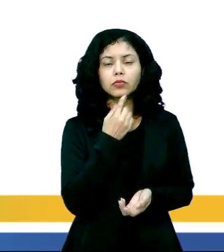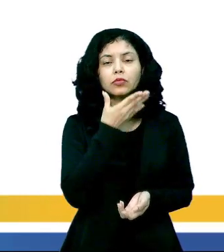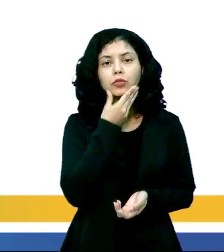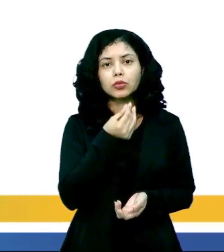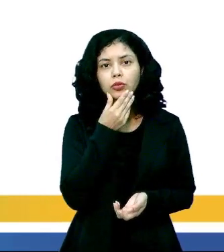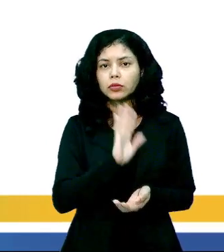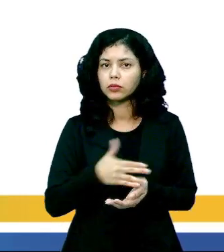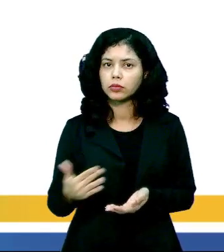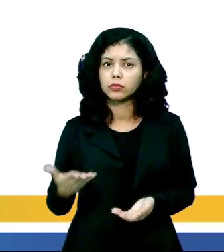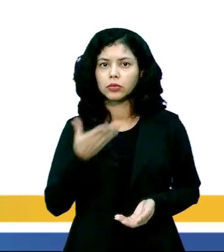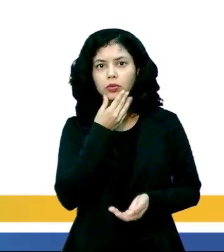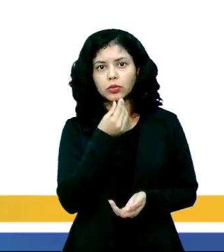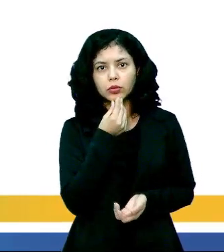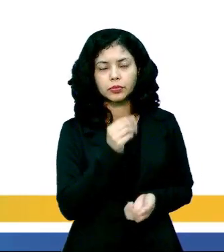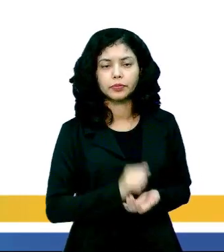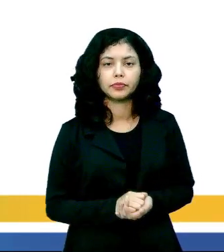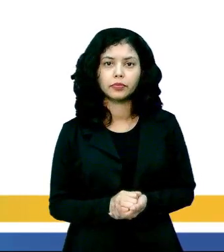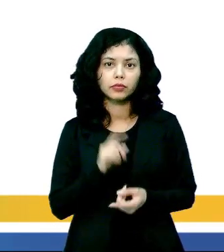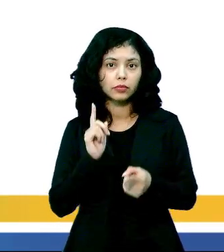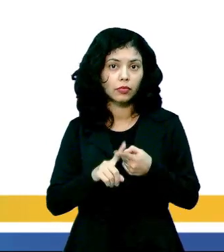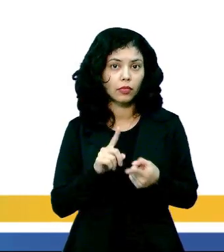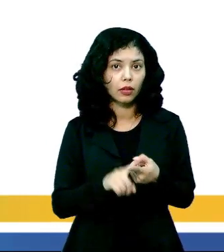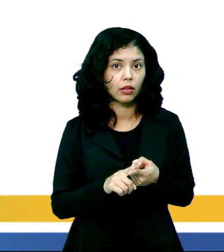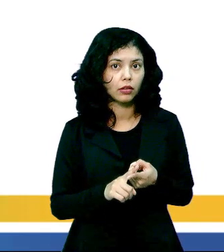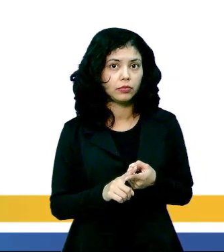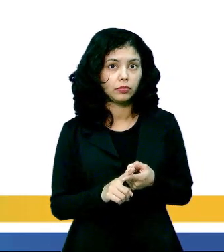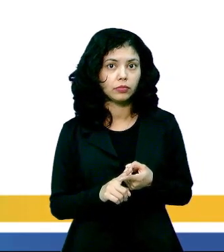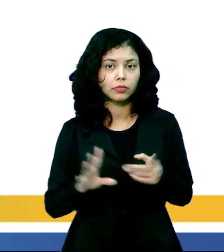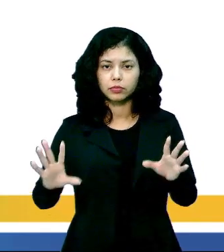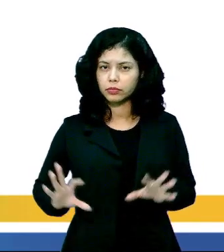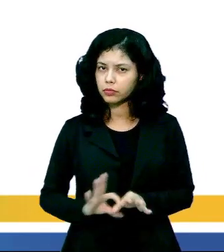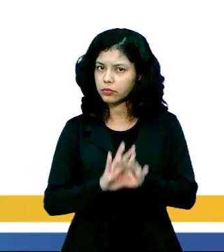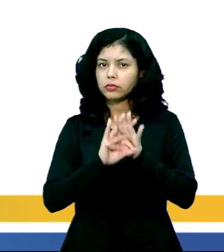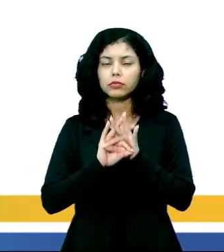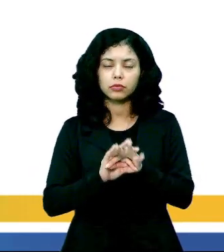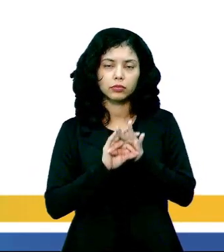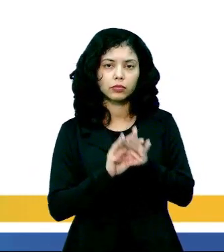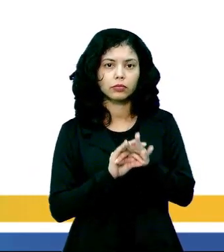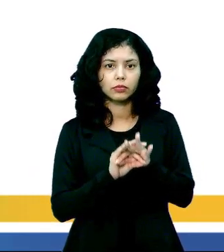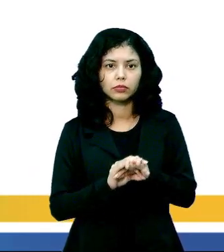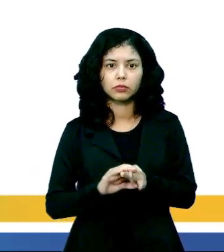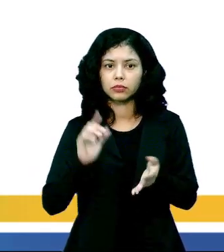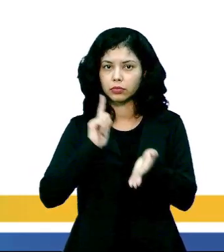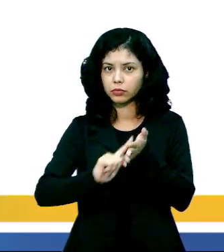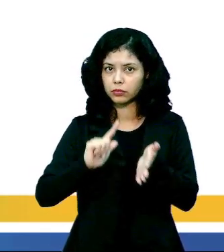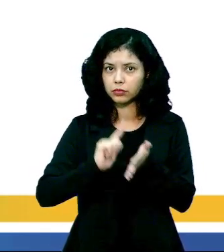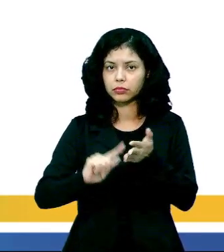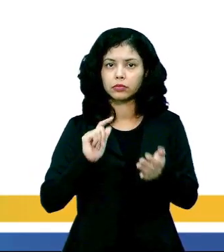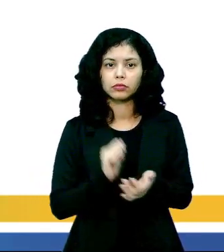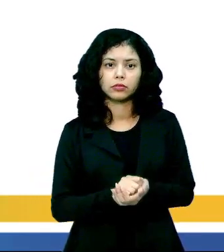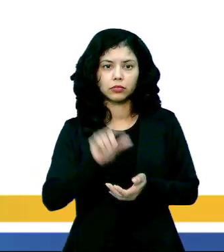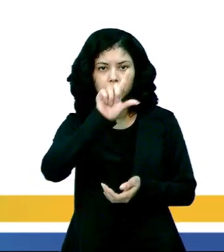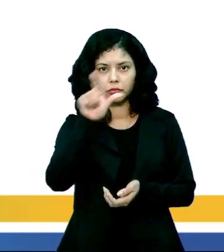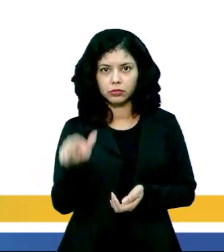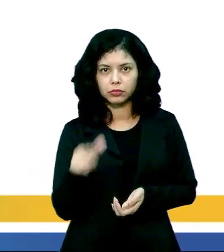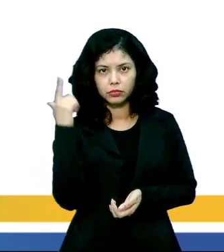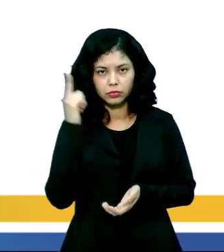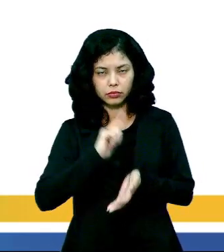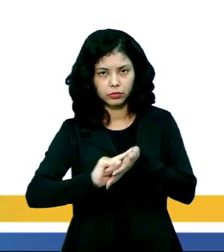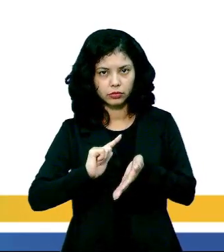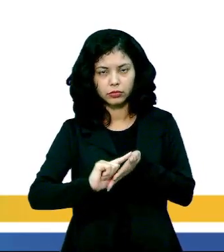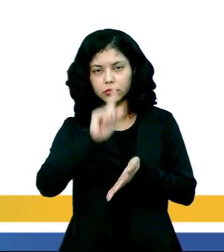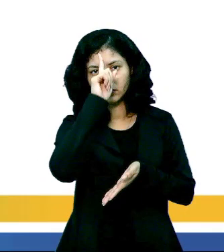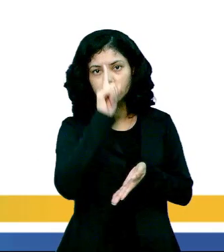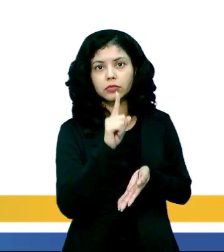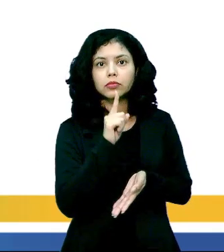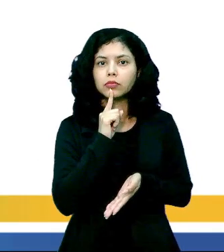homem enquanto astronauta? Por que que não se associa a limpeza, a lua mais limpa, a